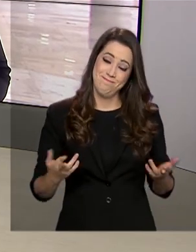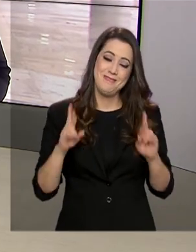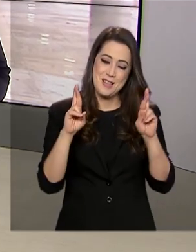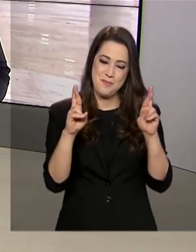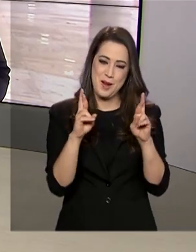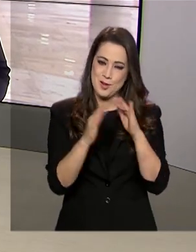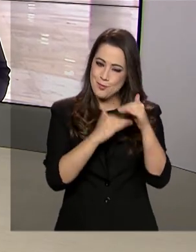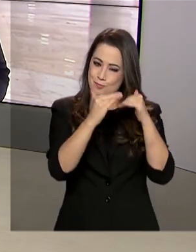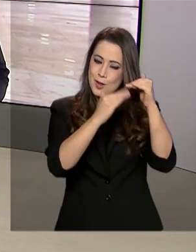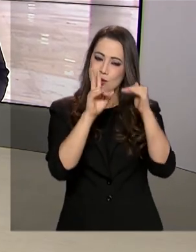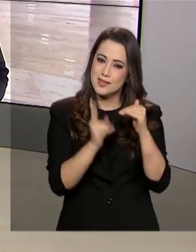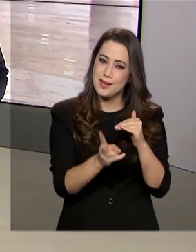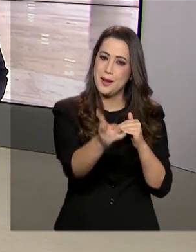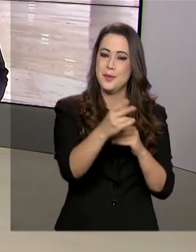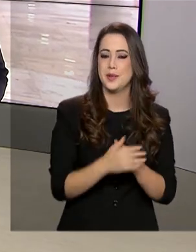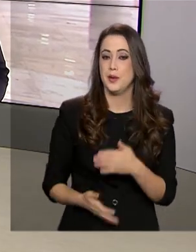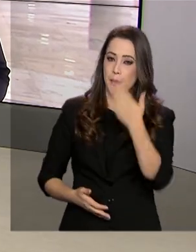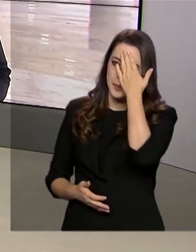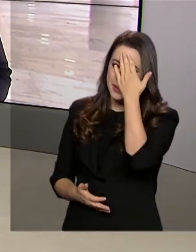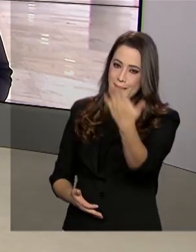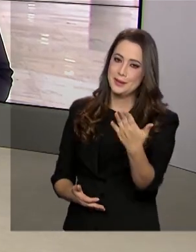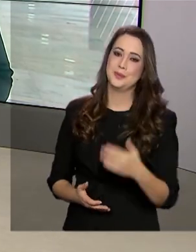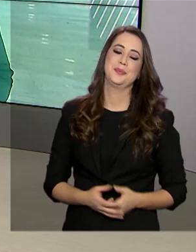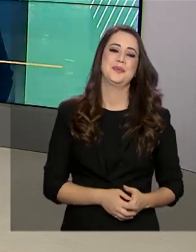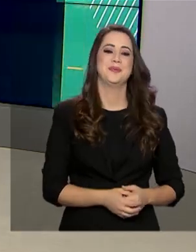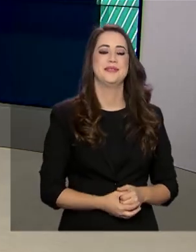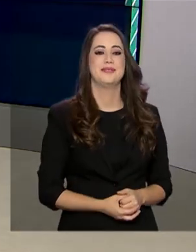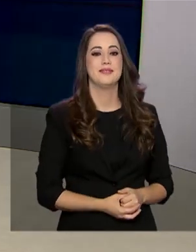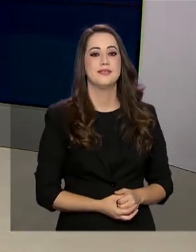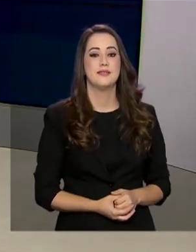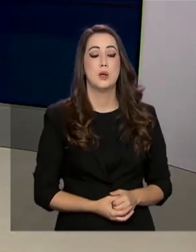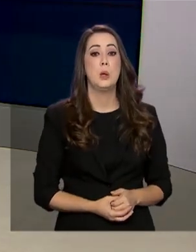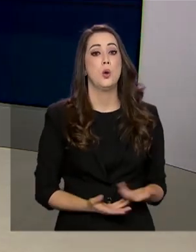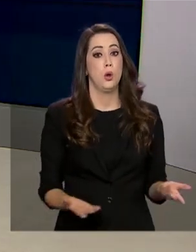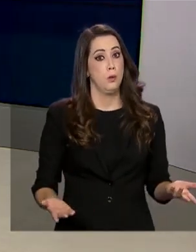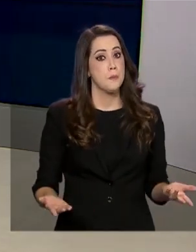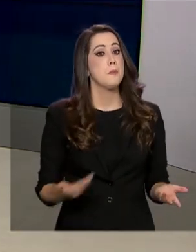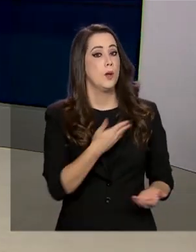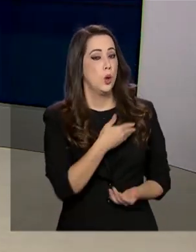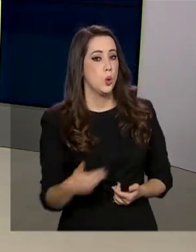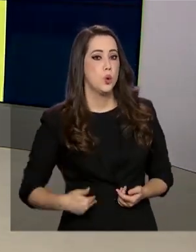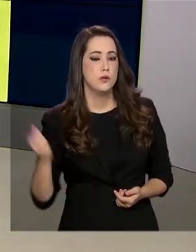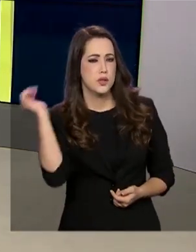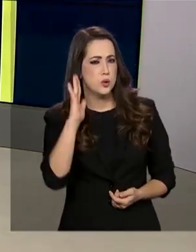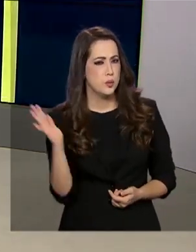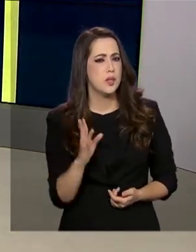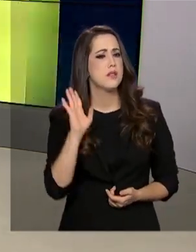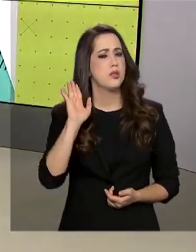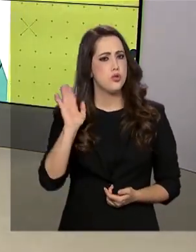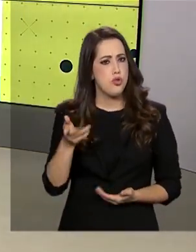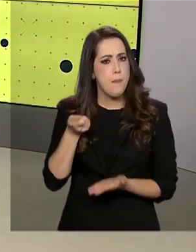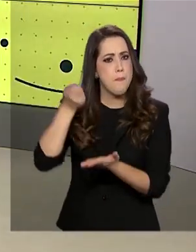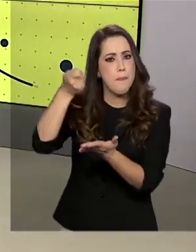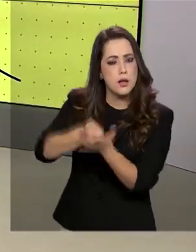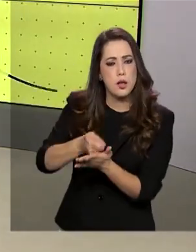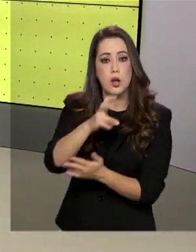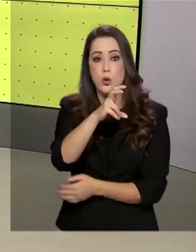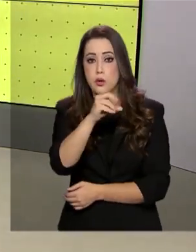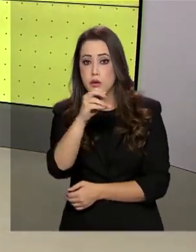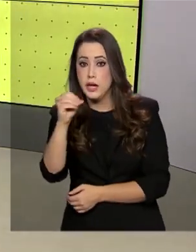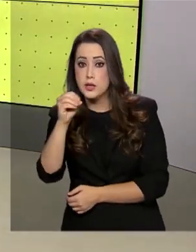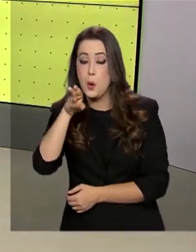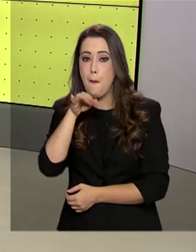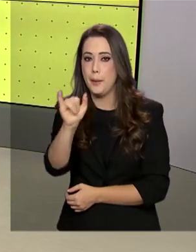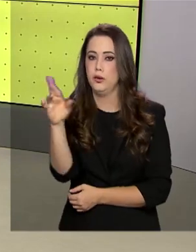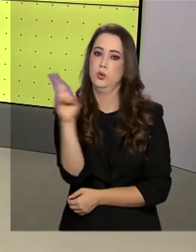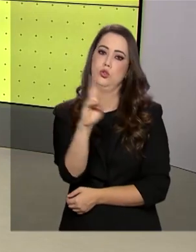melhorando, né, Márcia? Obrigado pelas informações. E o governo brasileiro já desembolsou mais de R$ 500 bilhões para reduzir os